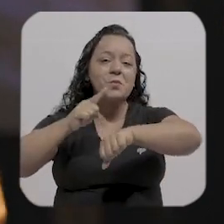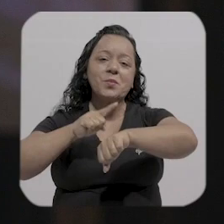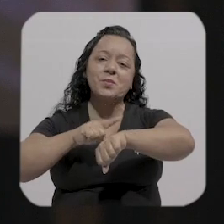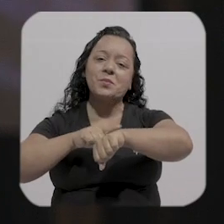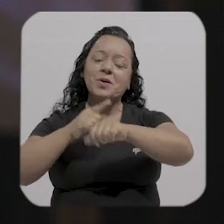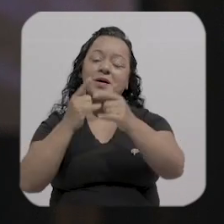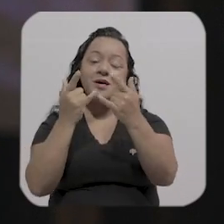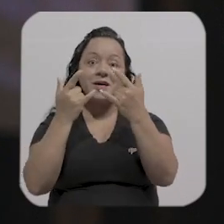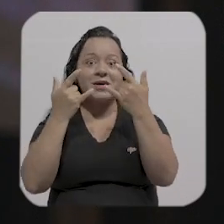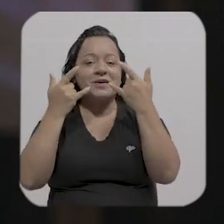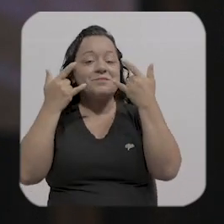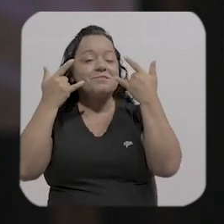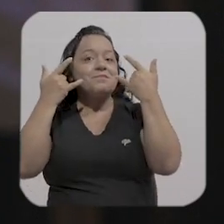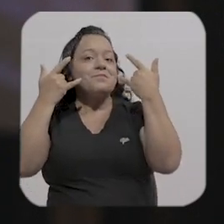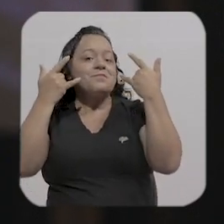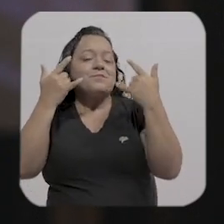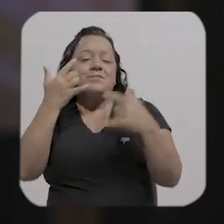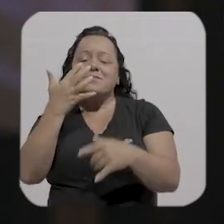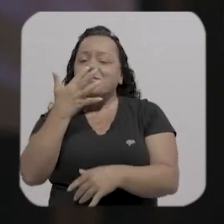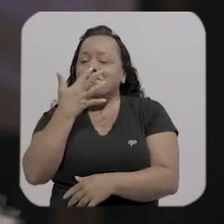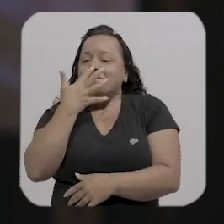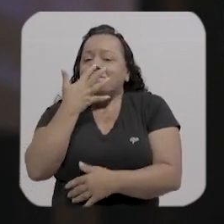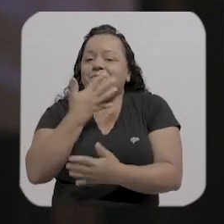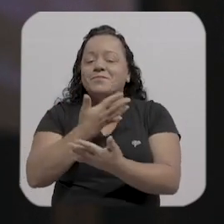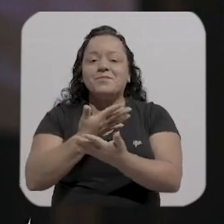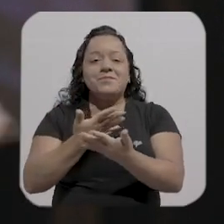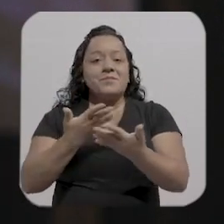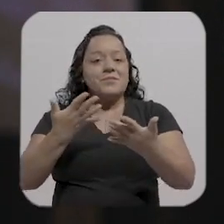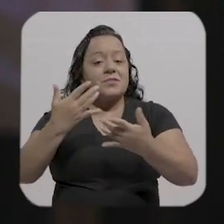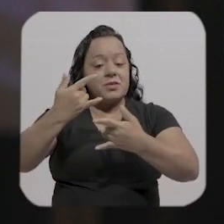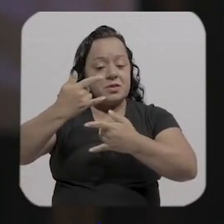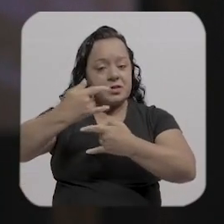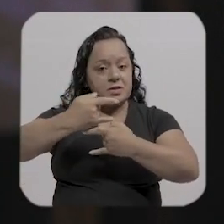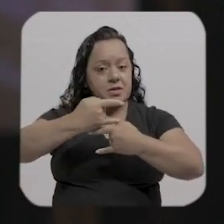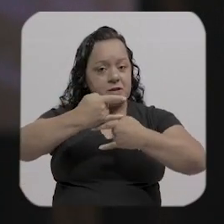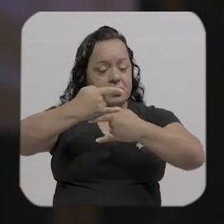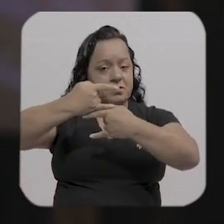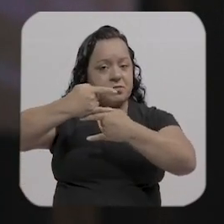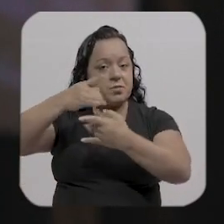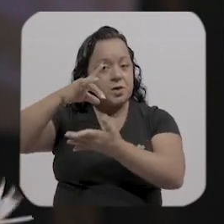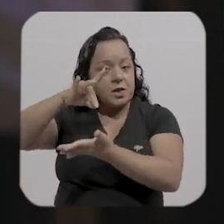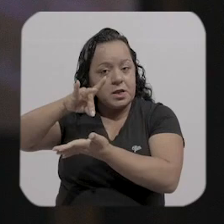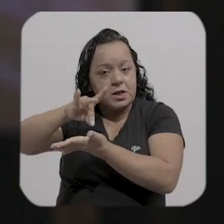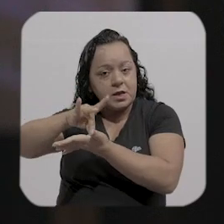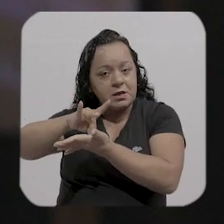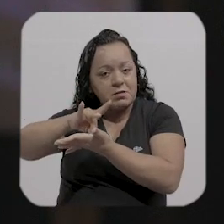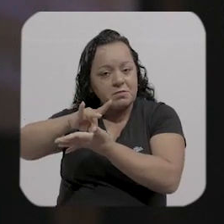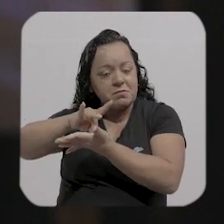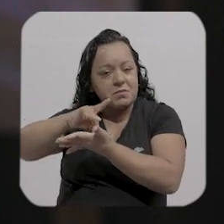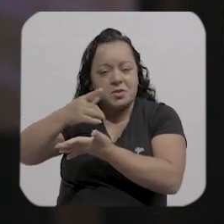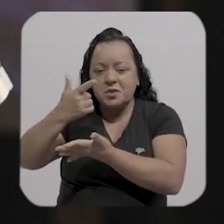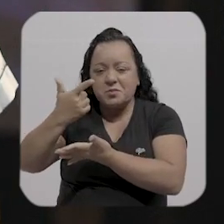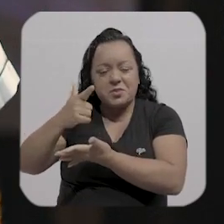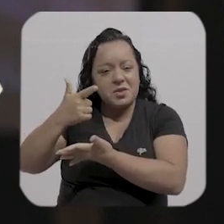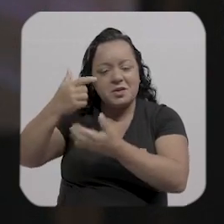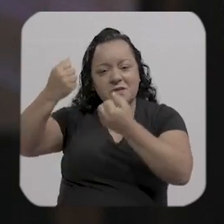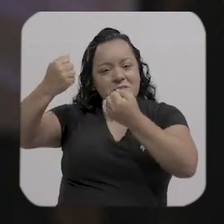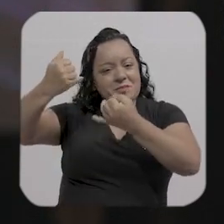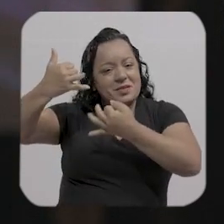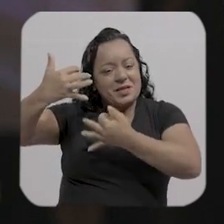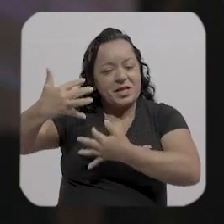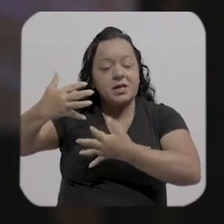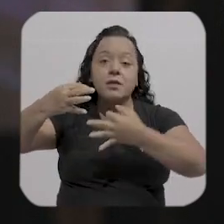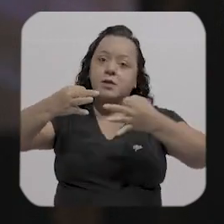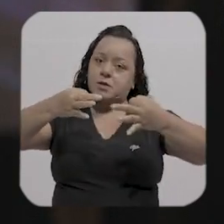tão inspirador, viu? Olha, tornar essa live uma realidade é inexplicável para mim. Mas eu tenho certeza